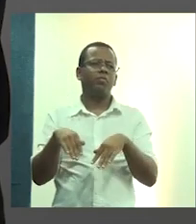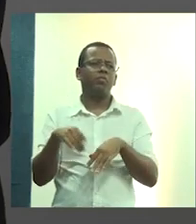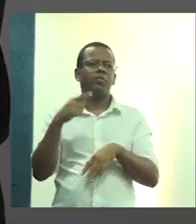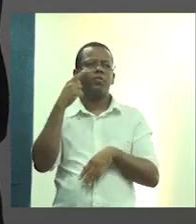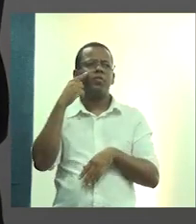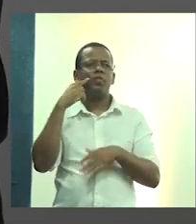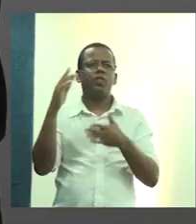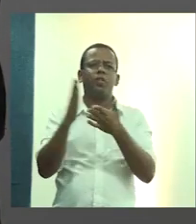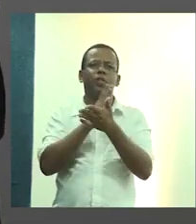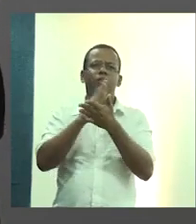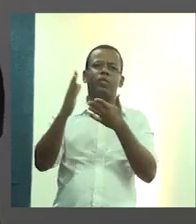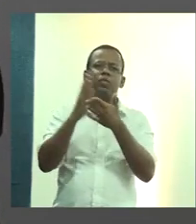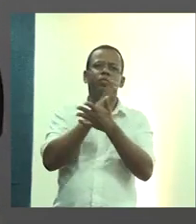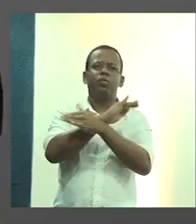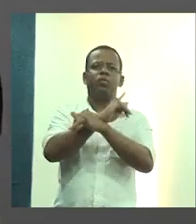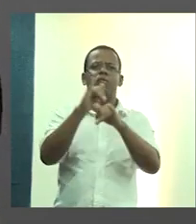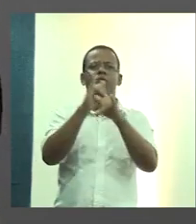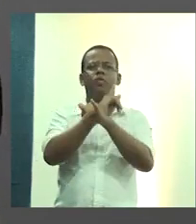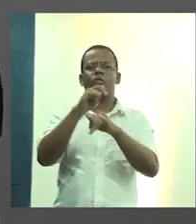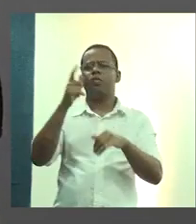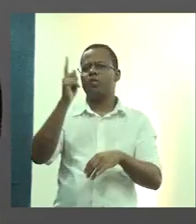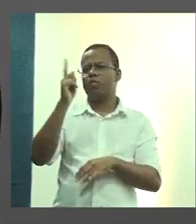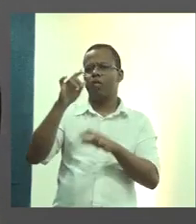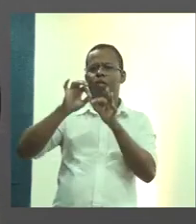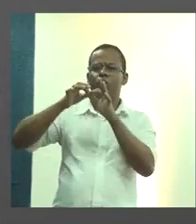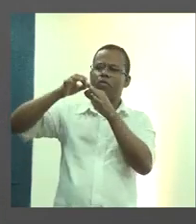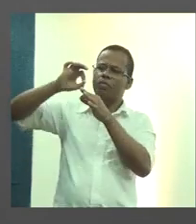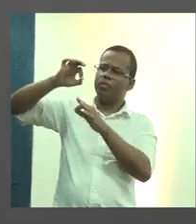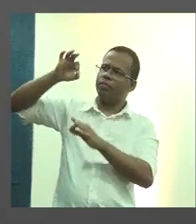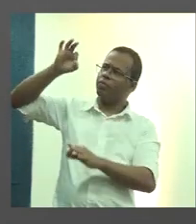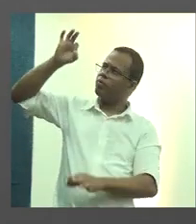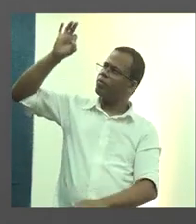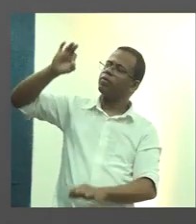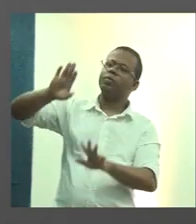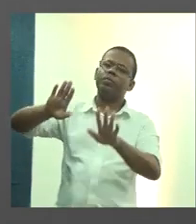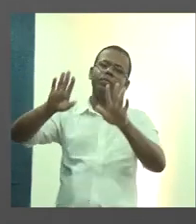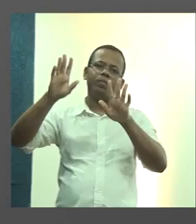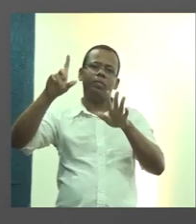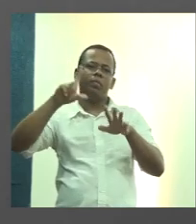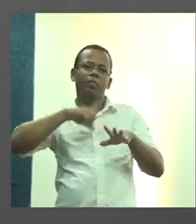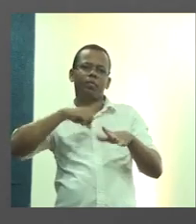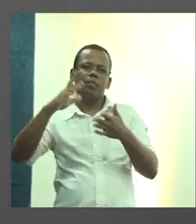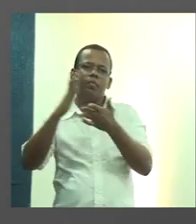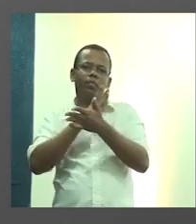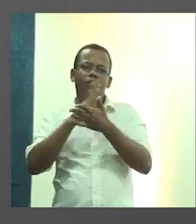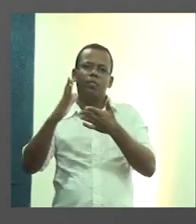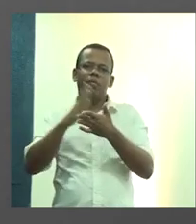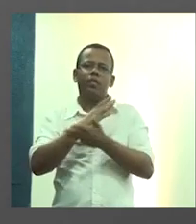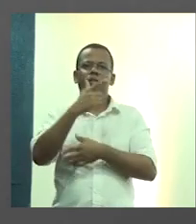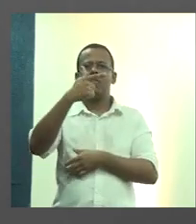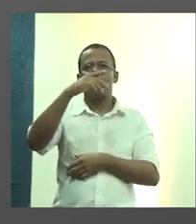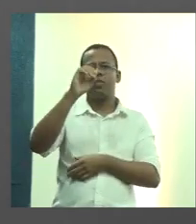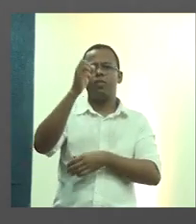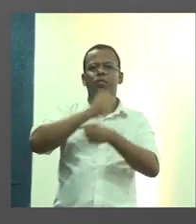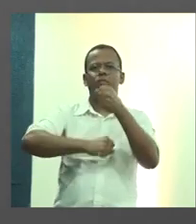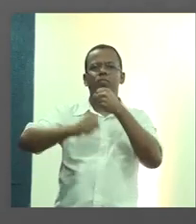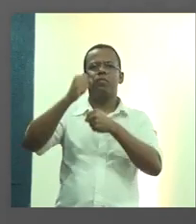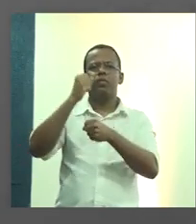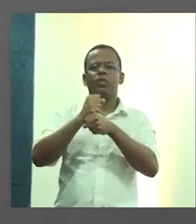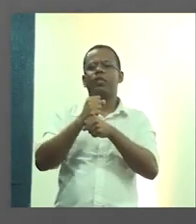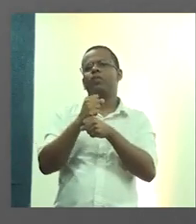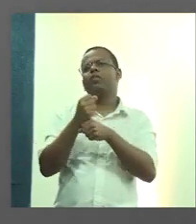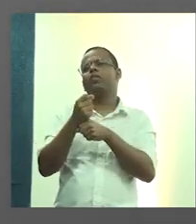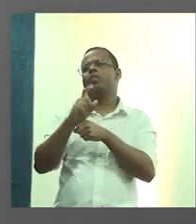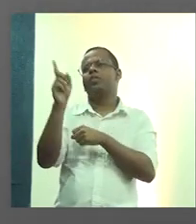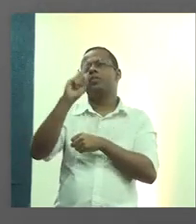Aqui, algumas notícias, eu não vou me delongar aqui, mas a gente tem essas situações que há 20 anos não tomava banho de chuveiro,